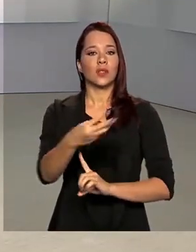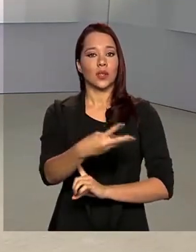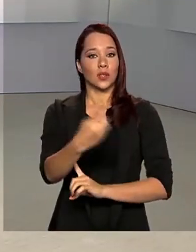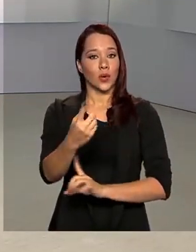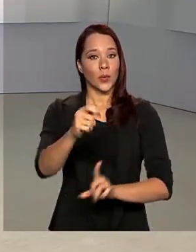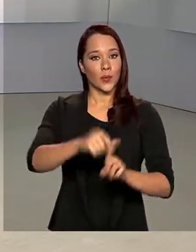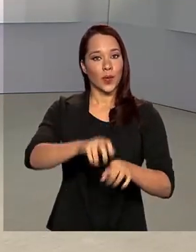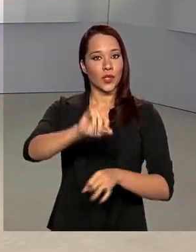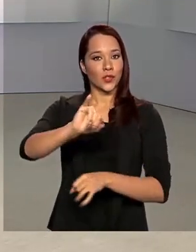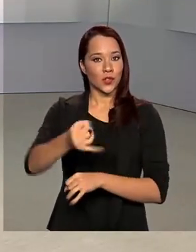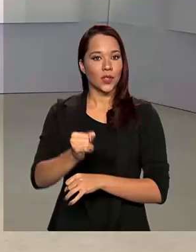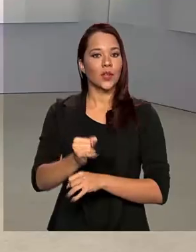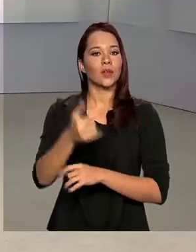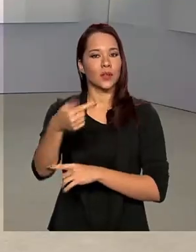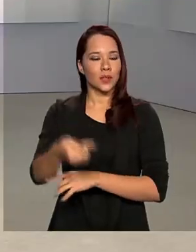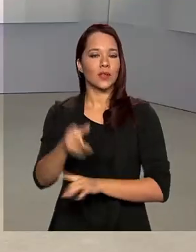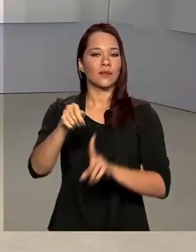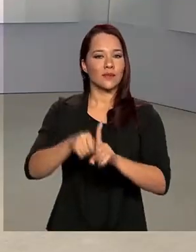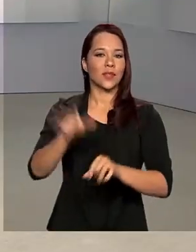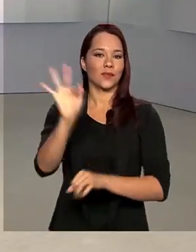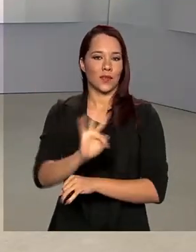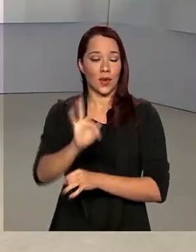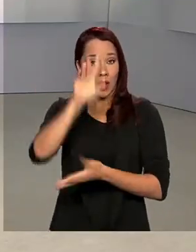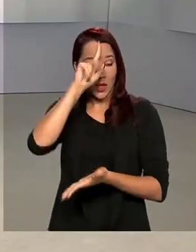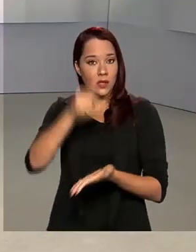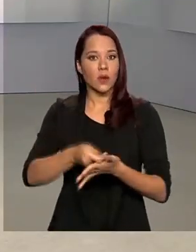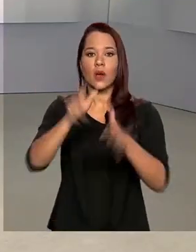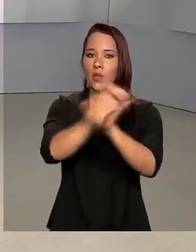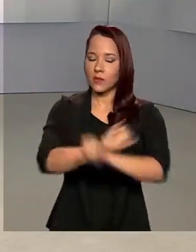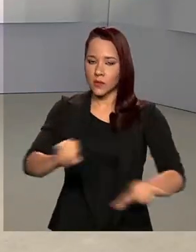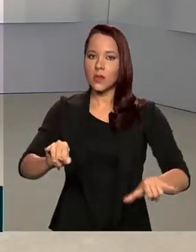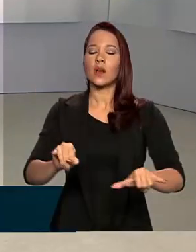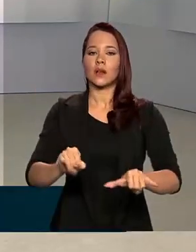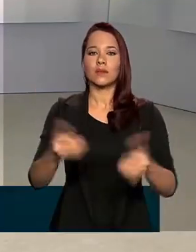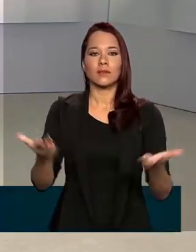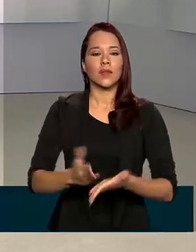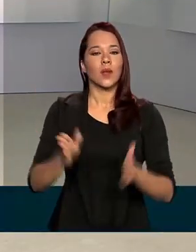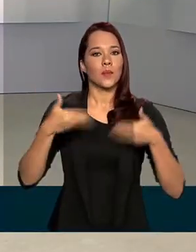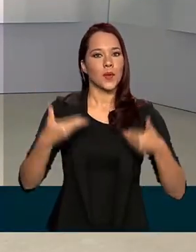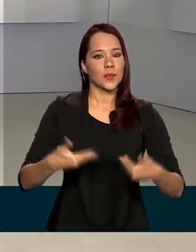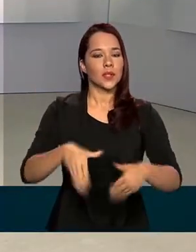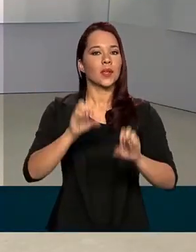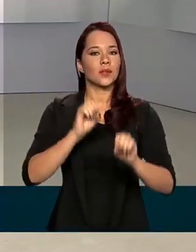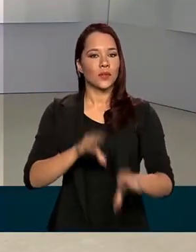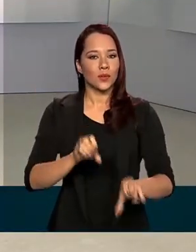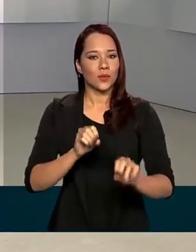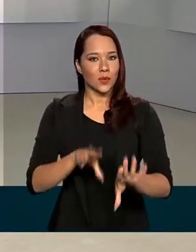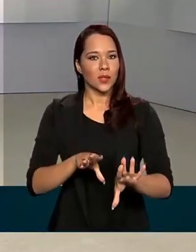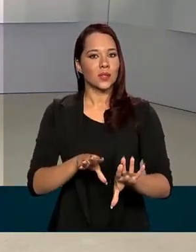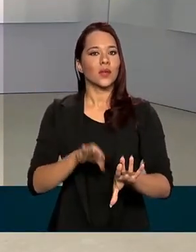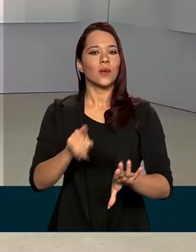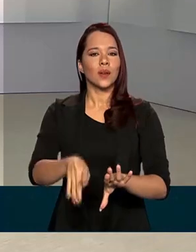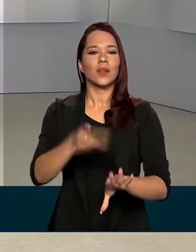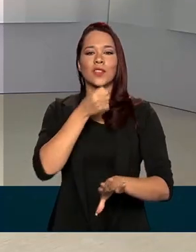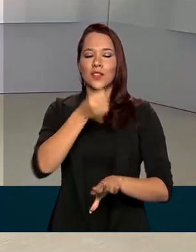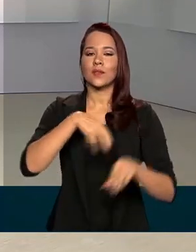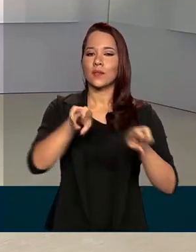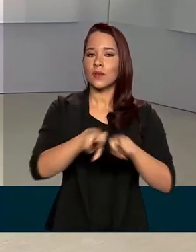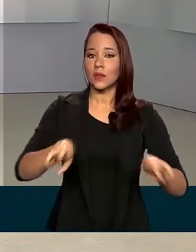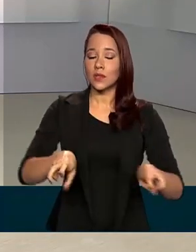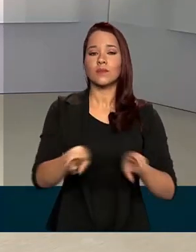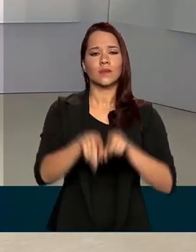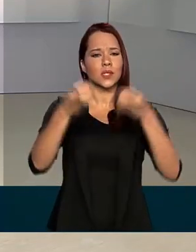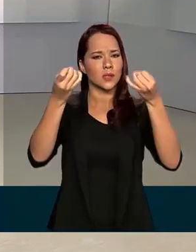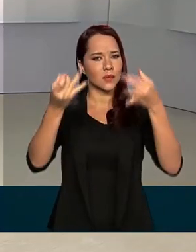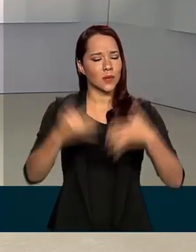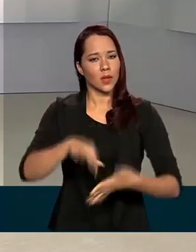janeiro e 7 de fevereiro. A decisão foi anunciada agora há pouco pelo Ministério da Educação em entrevista coletiva que